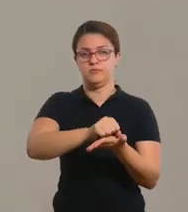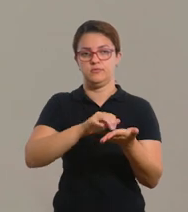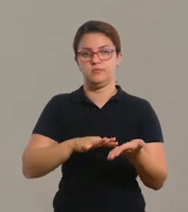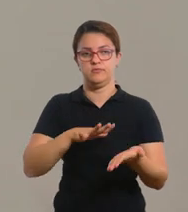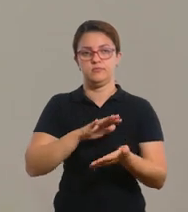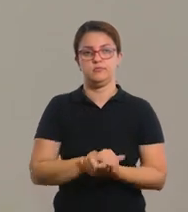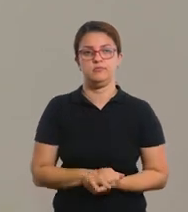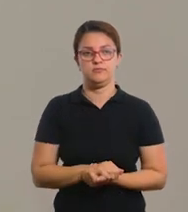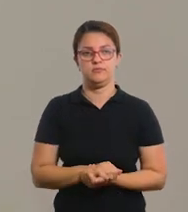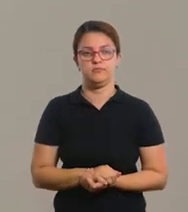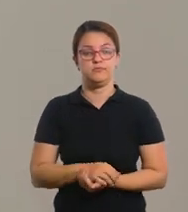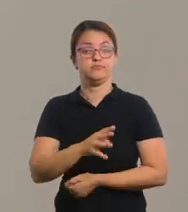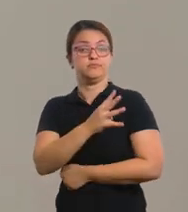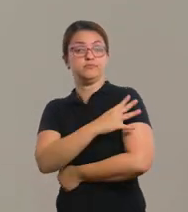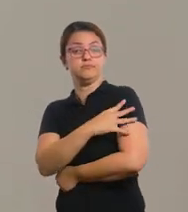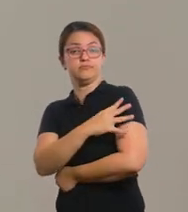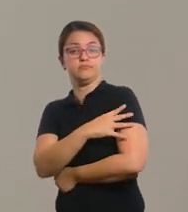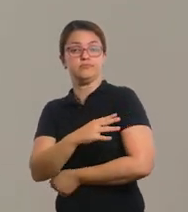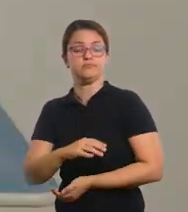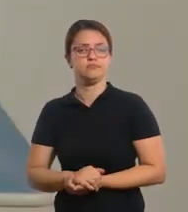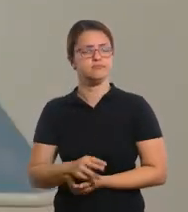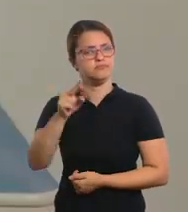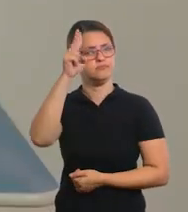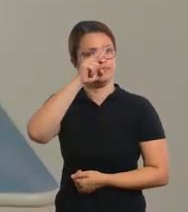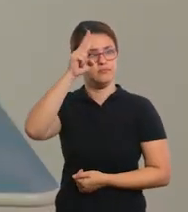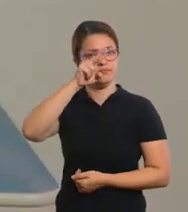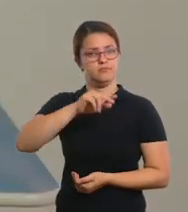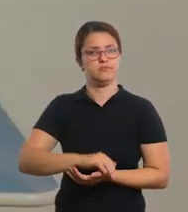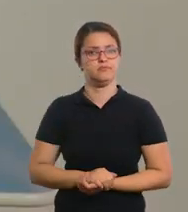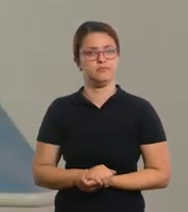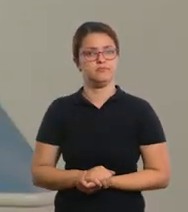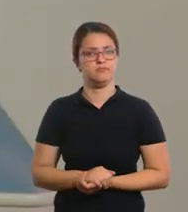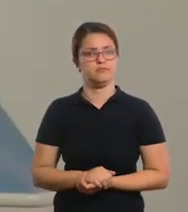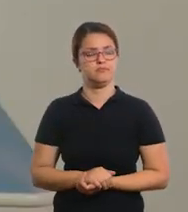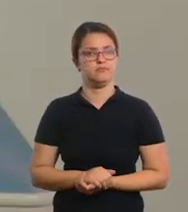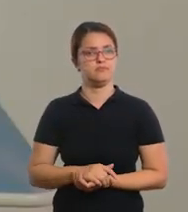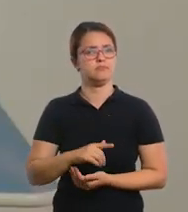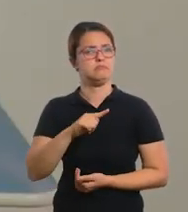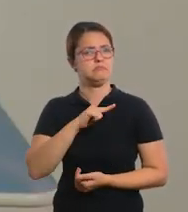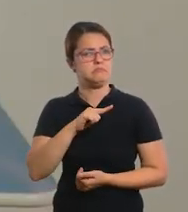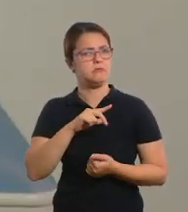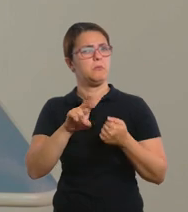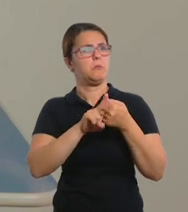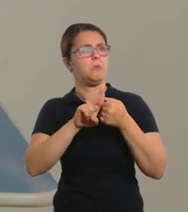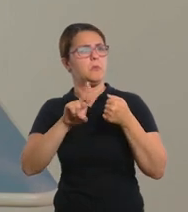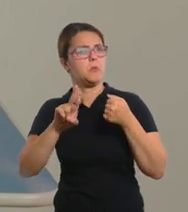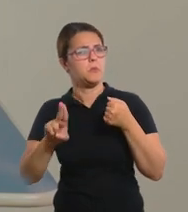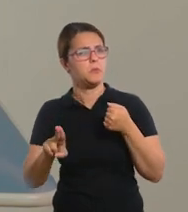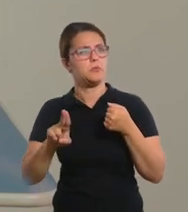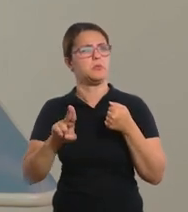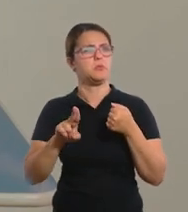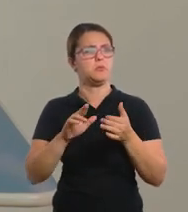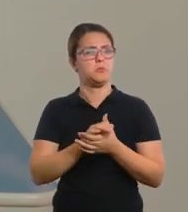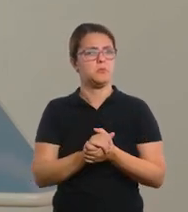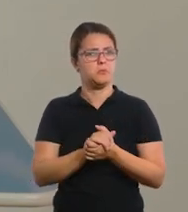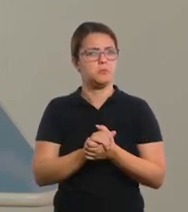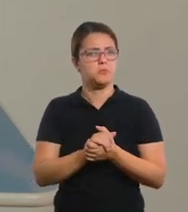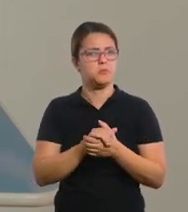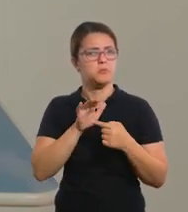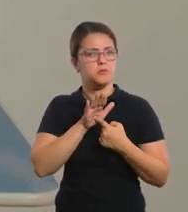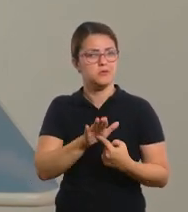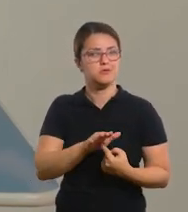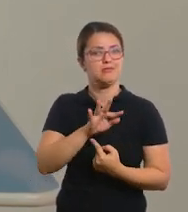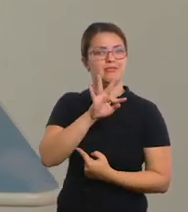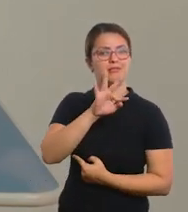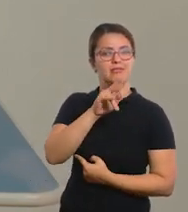atividade é dos quartos anos. Vocês lembram que nós vimos os pronomes demonstrativos? This